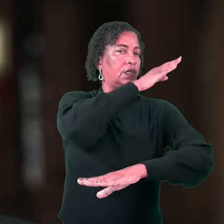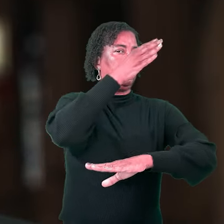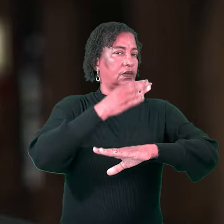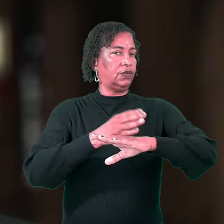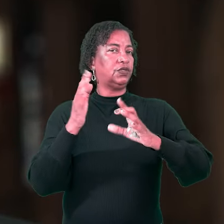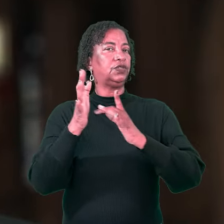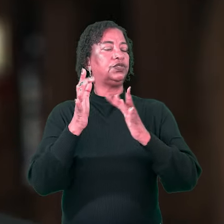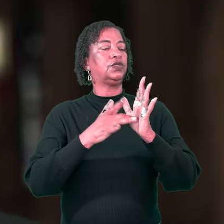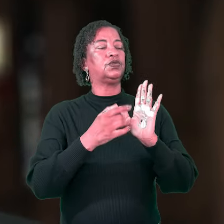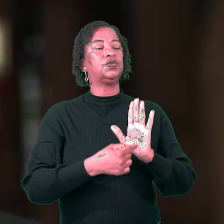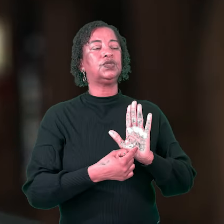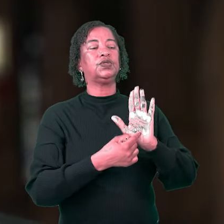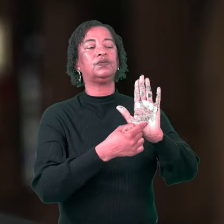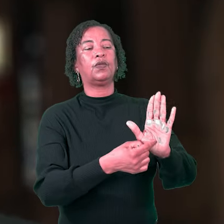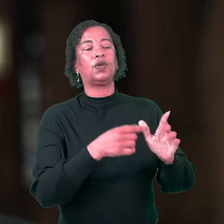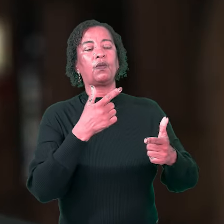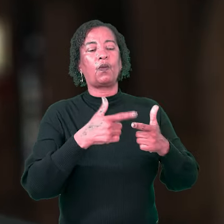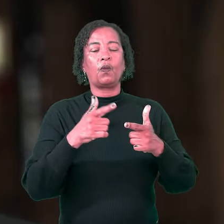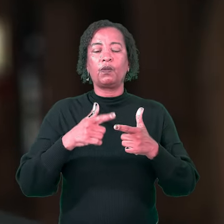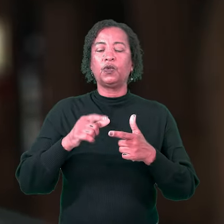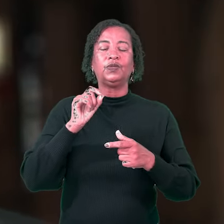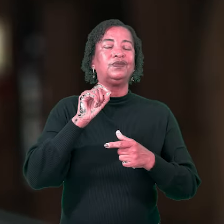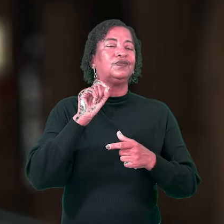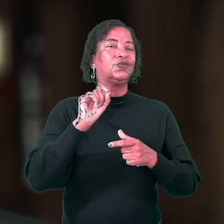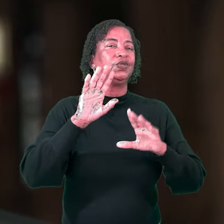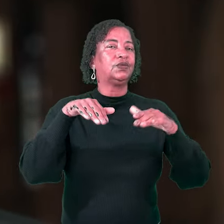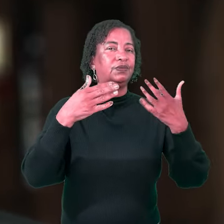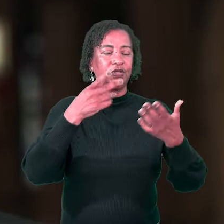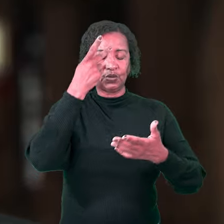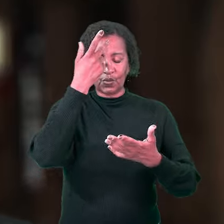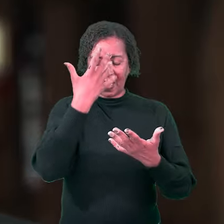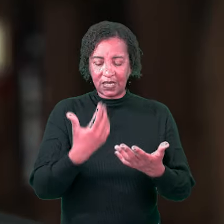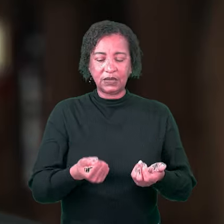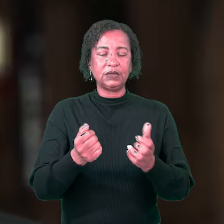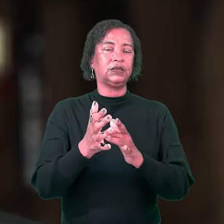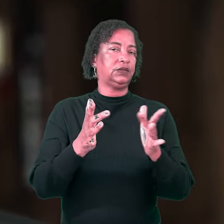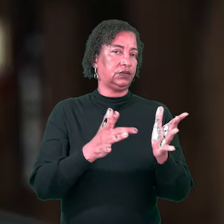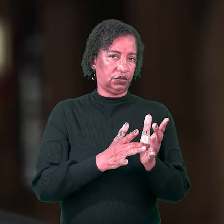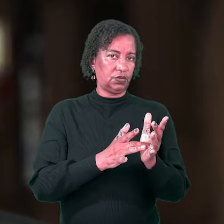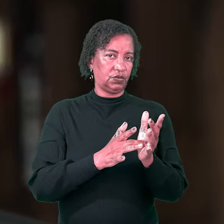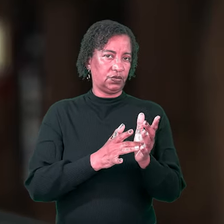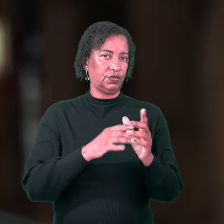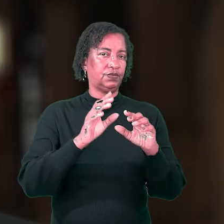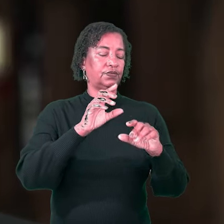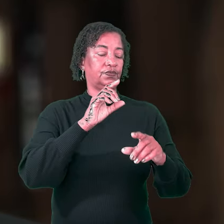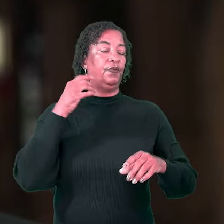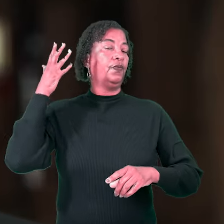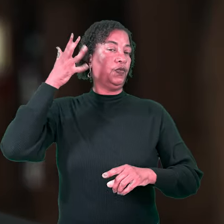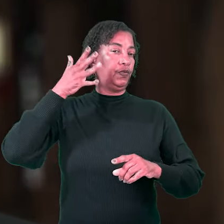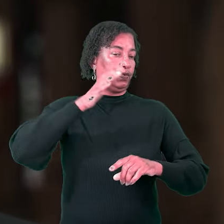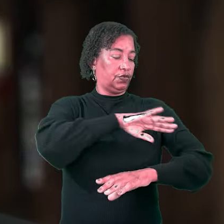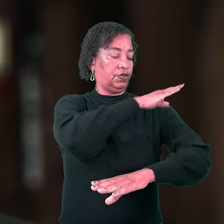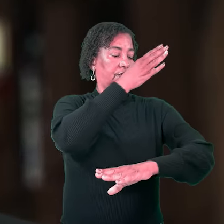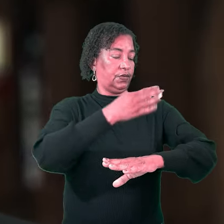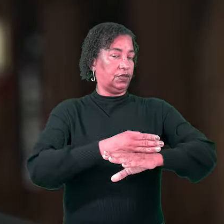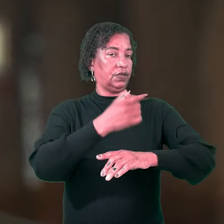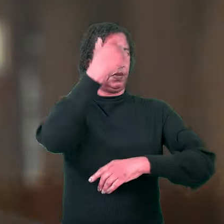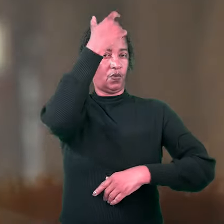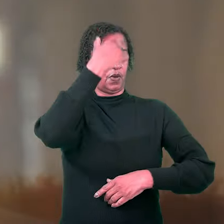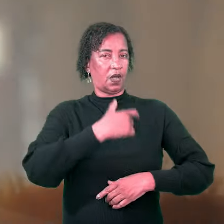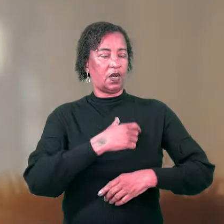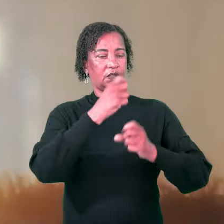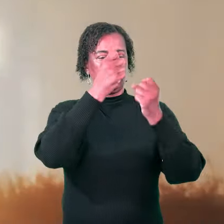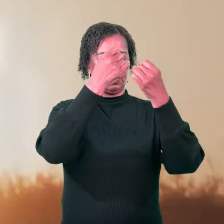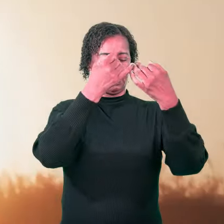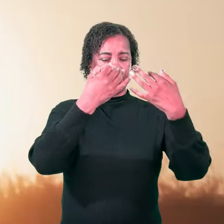crise resultante do processo de tornar-se cristão. Com o Sermão da Montanha, Jesus traça o perfil do caráter cristão através